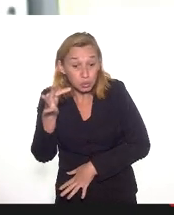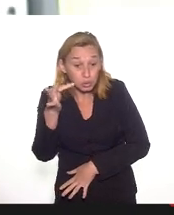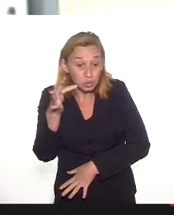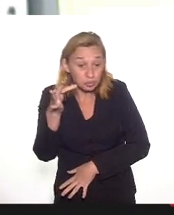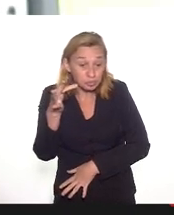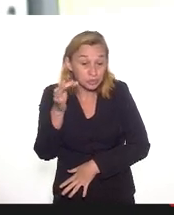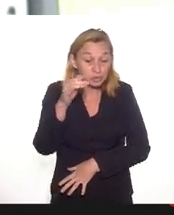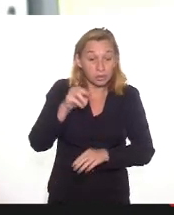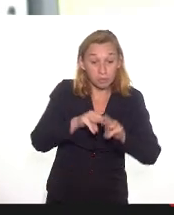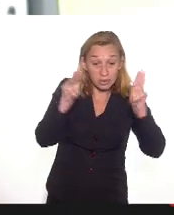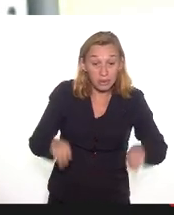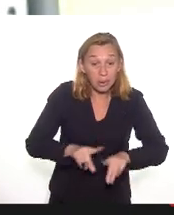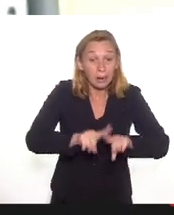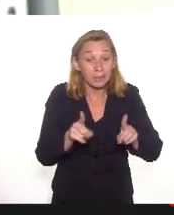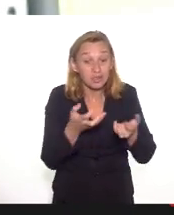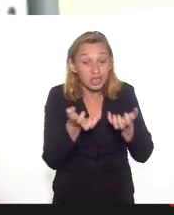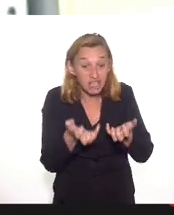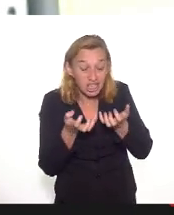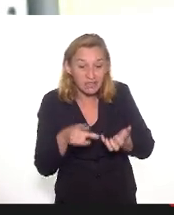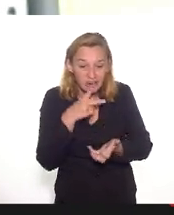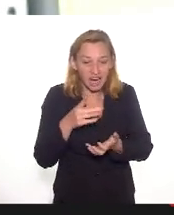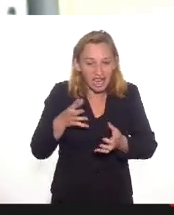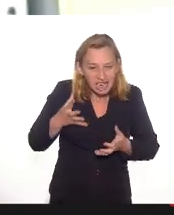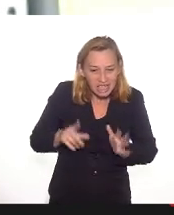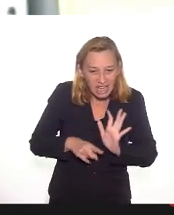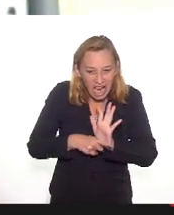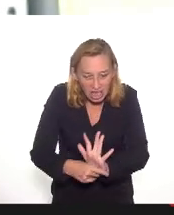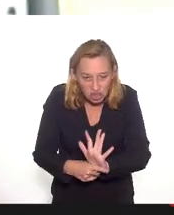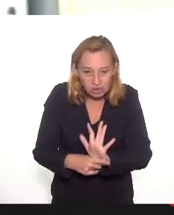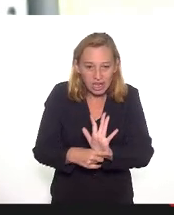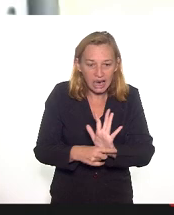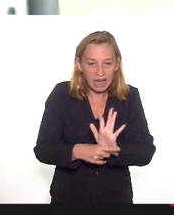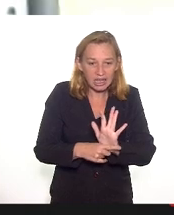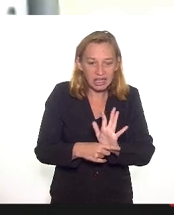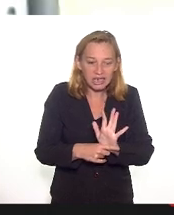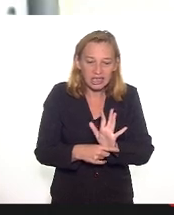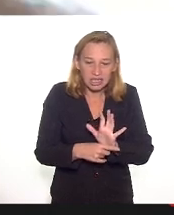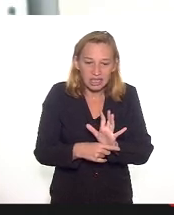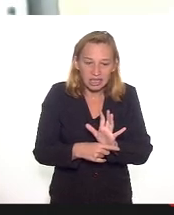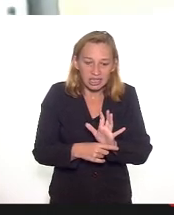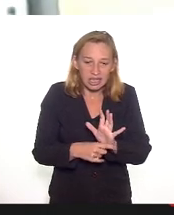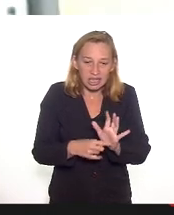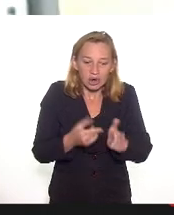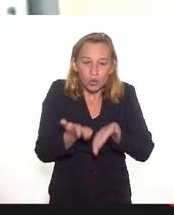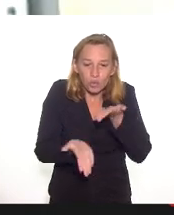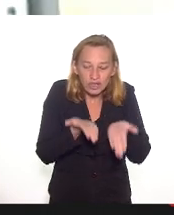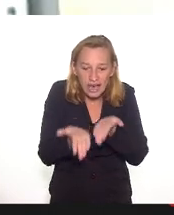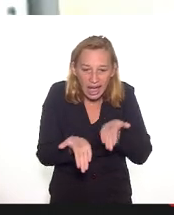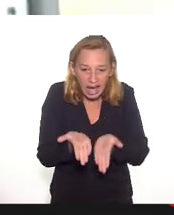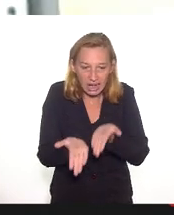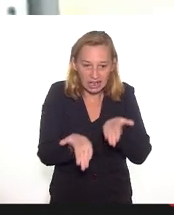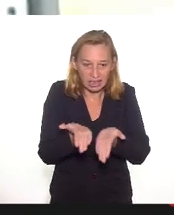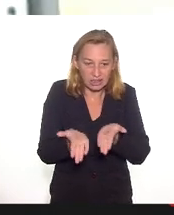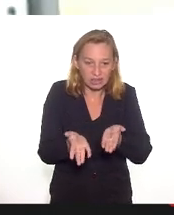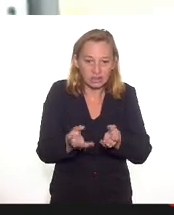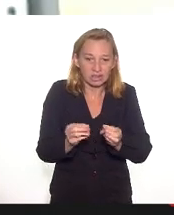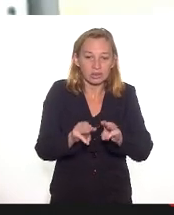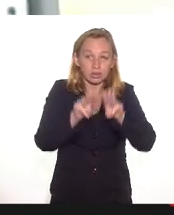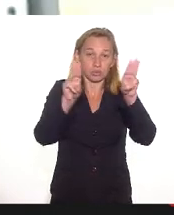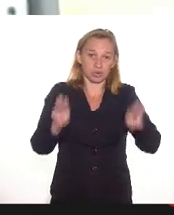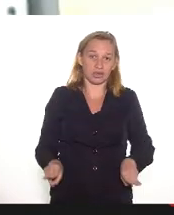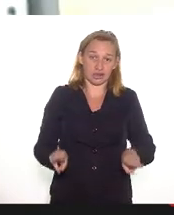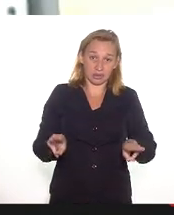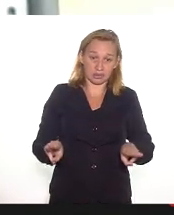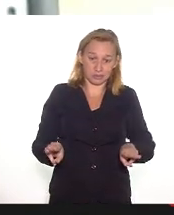falei sobre o museu, mas queria dizer que recuperar é tomar de volta, então é trazer de volta, tomar de volta